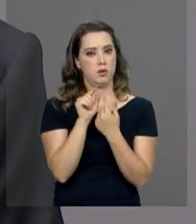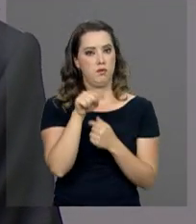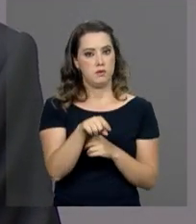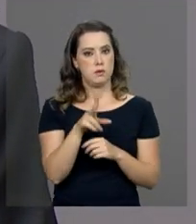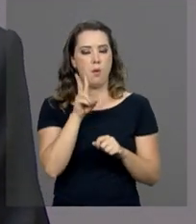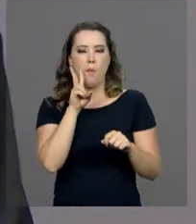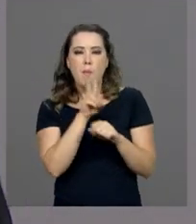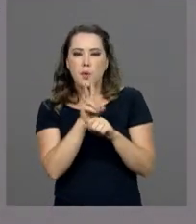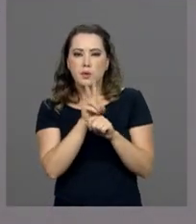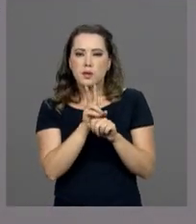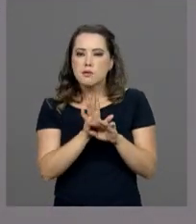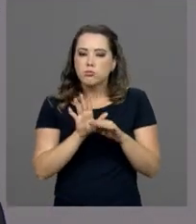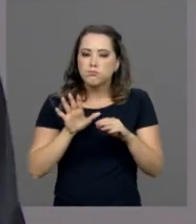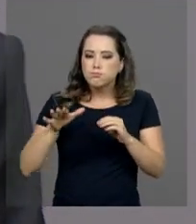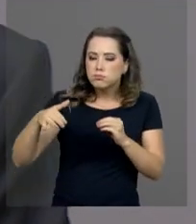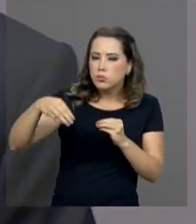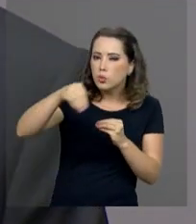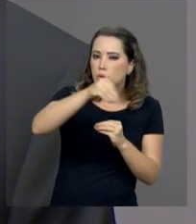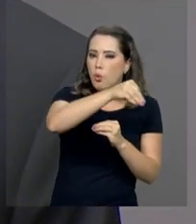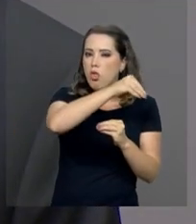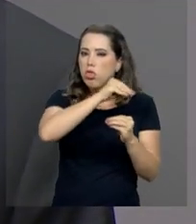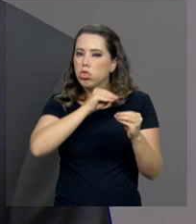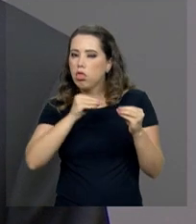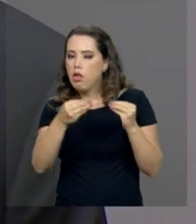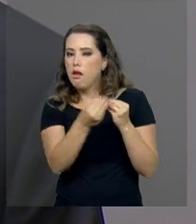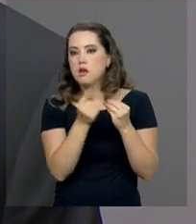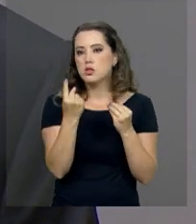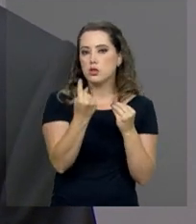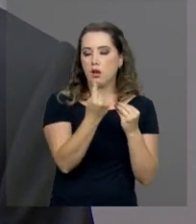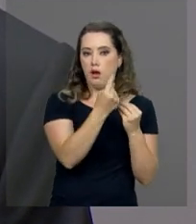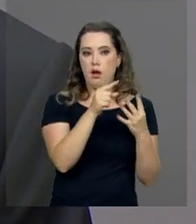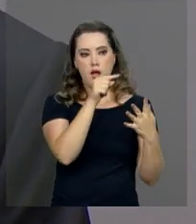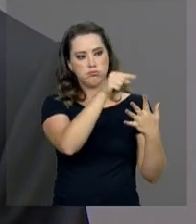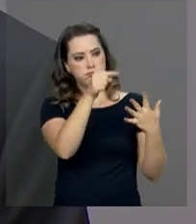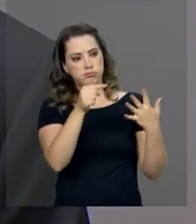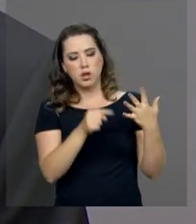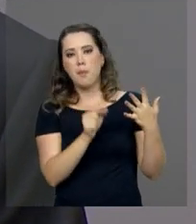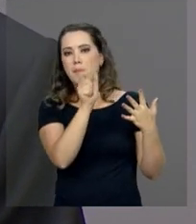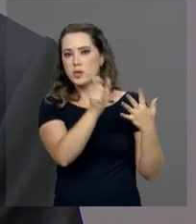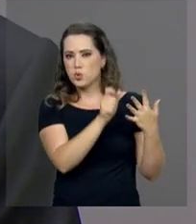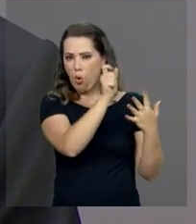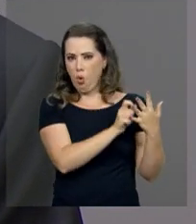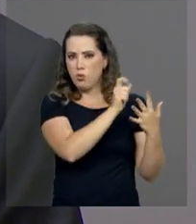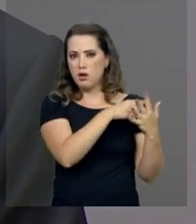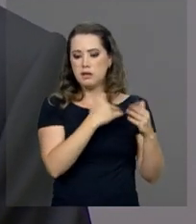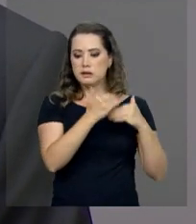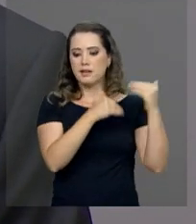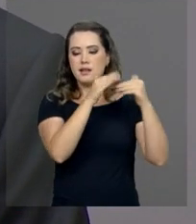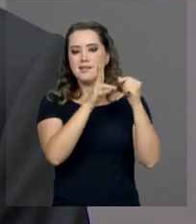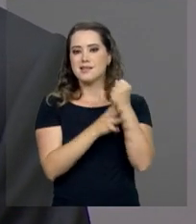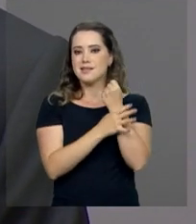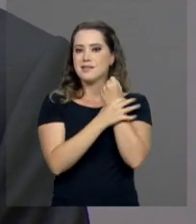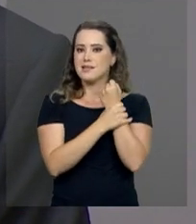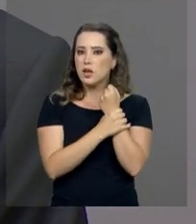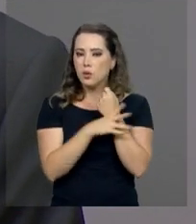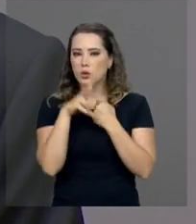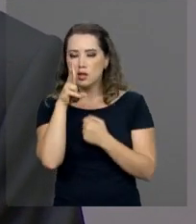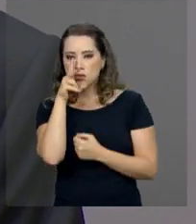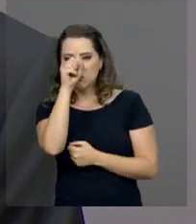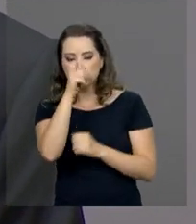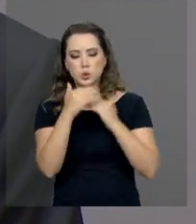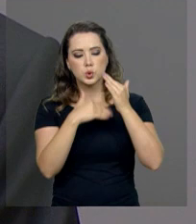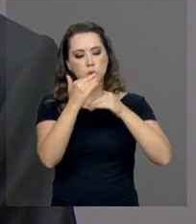manto de proteção para assegurar que cada integrante da família cresça em segurança, realize